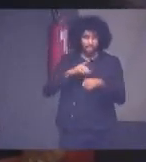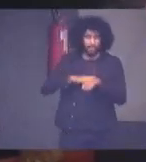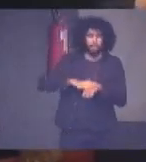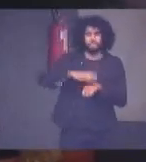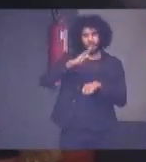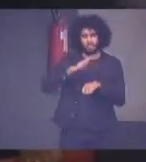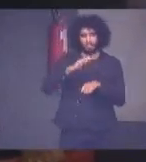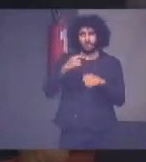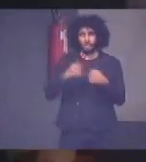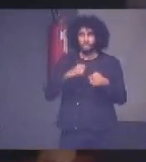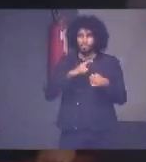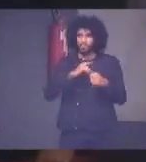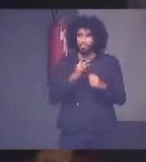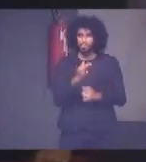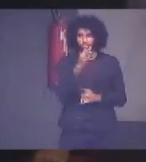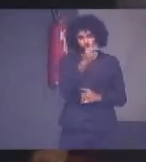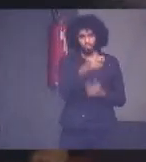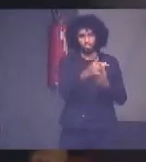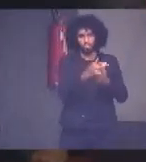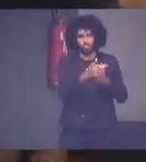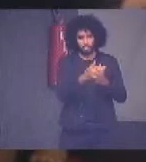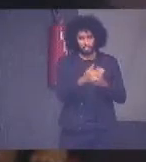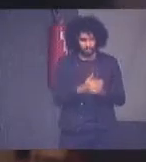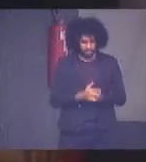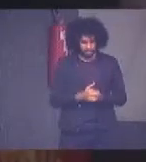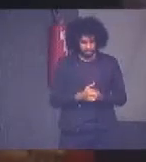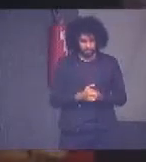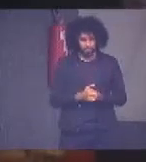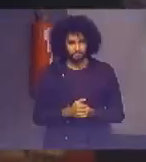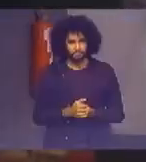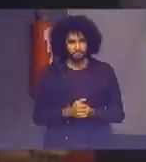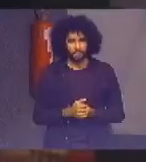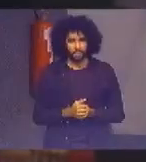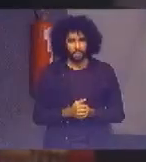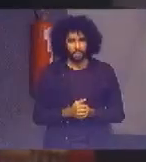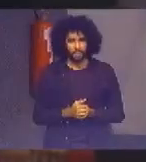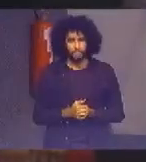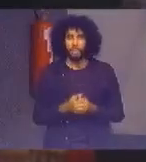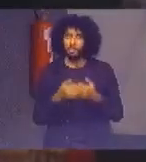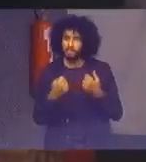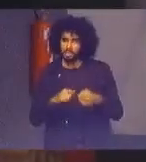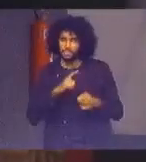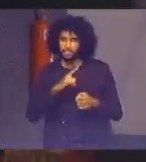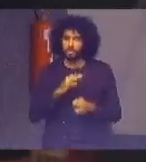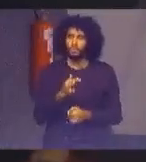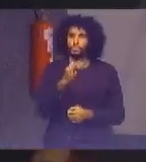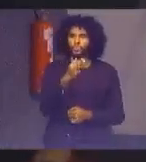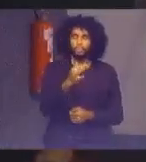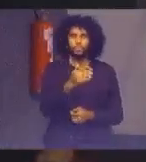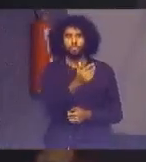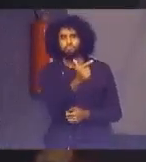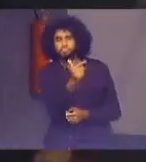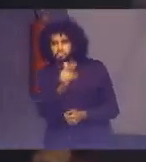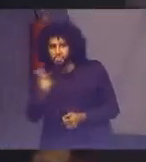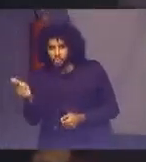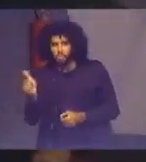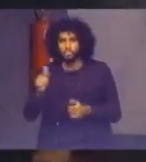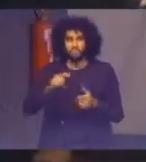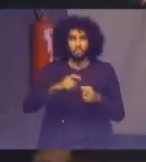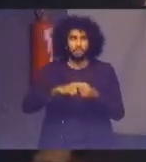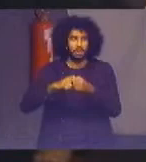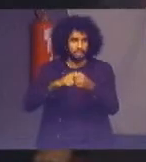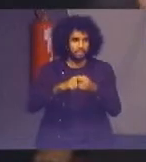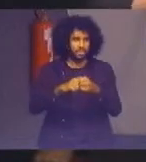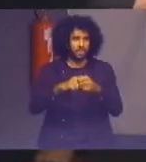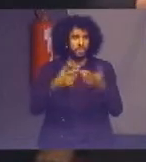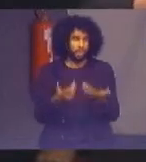alcançar outras instâncias, outros parceiros, e o Poder Judiciário não